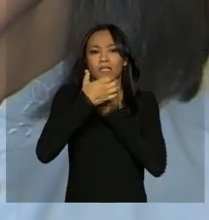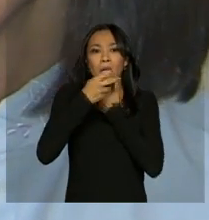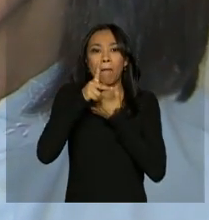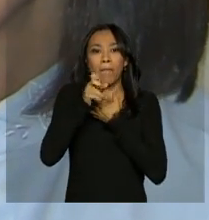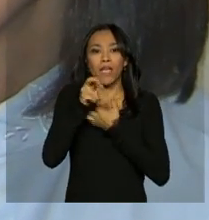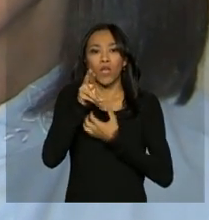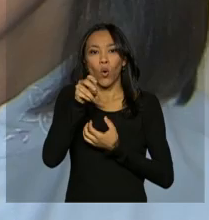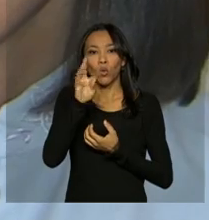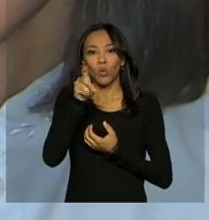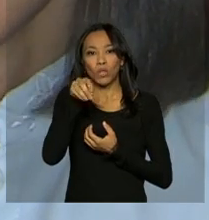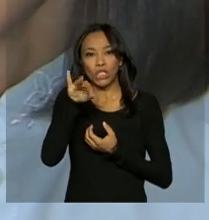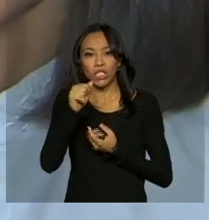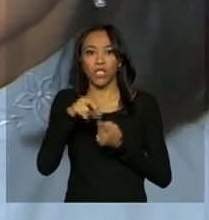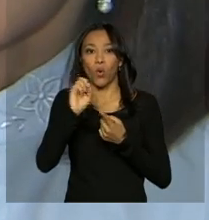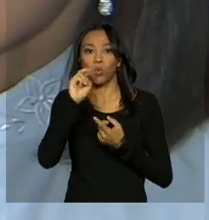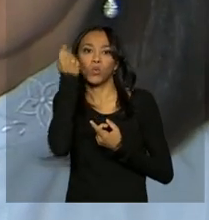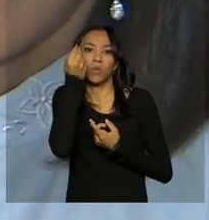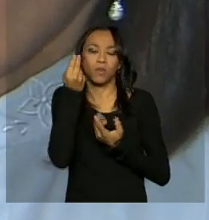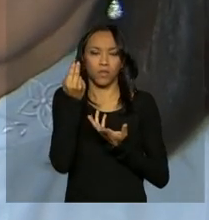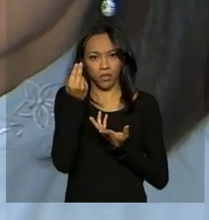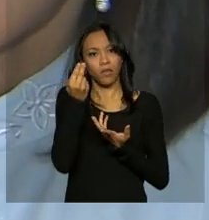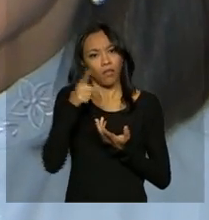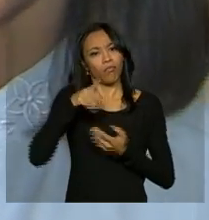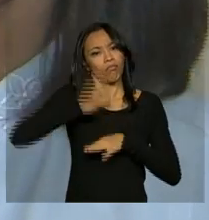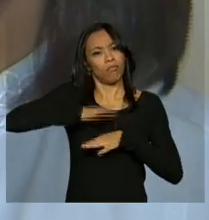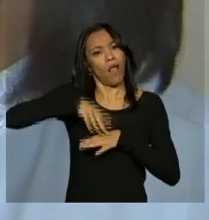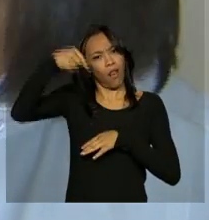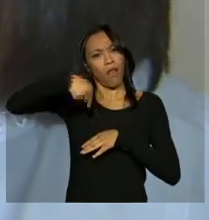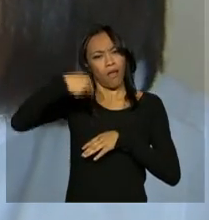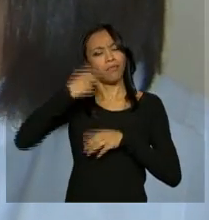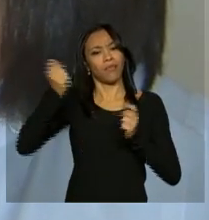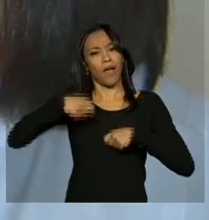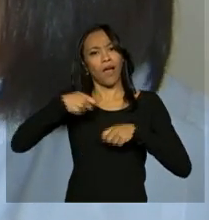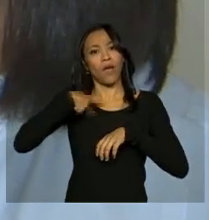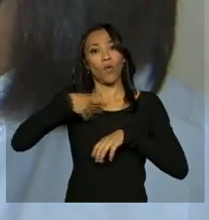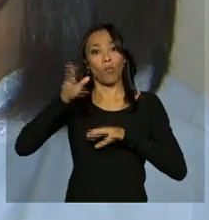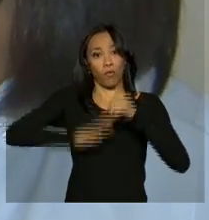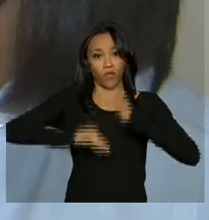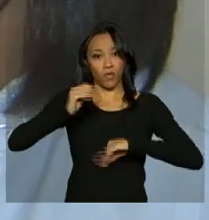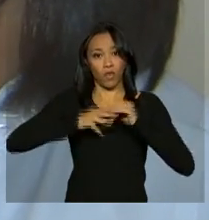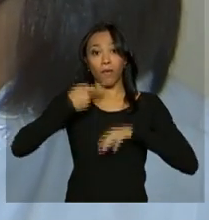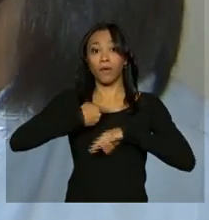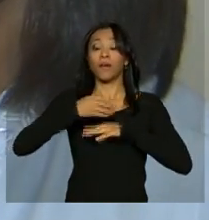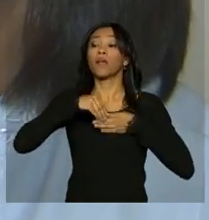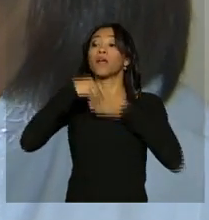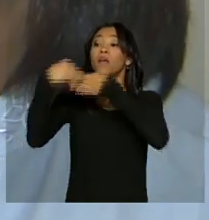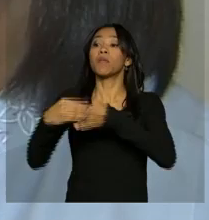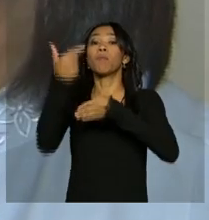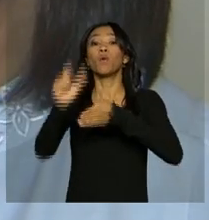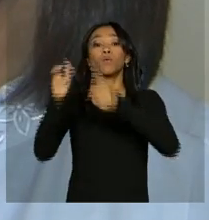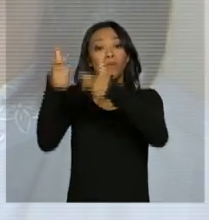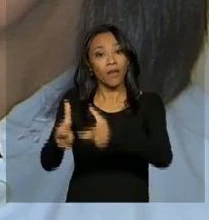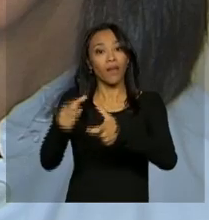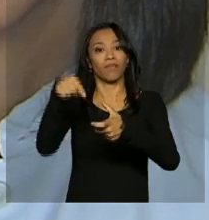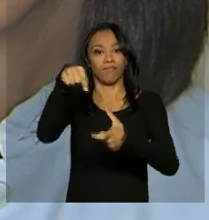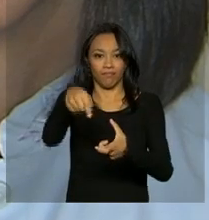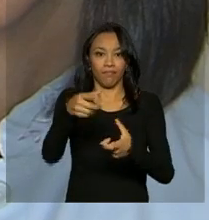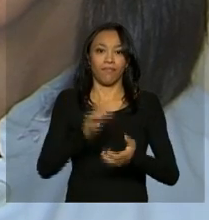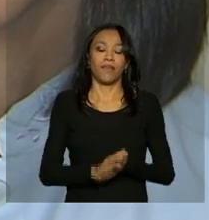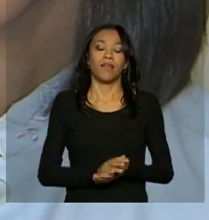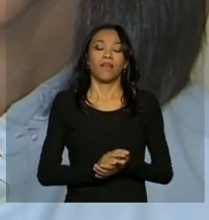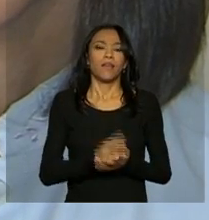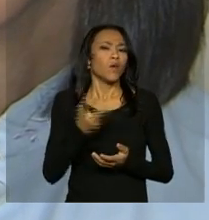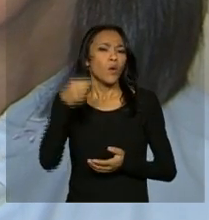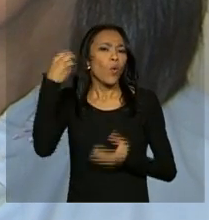periodontia ou cirurgia, o dentista lá do centro de saúde vai encaminhá-lo para que seja atendido aqui conosco. E o